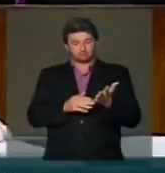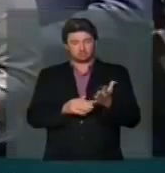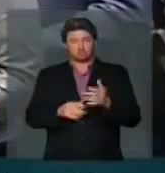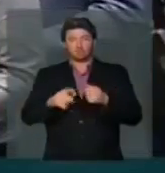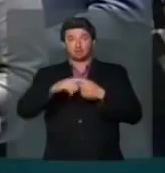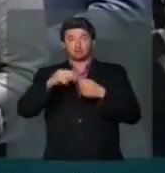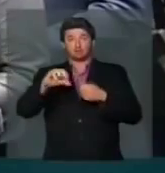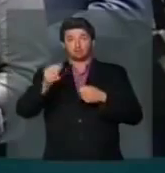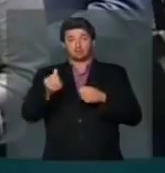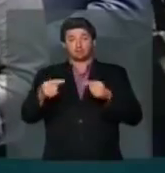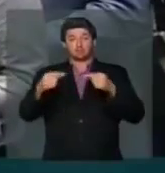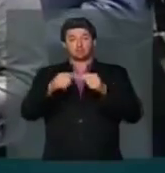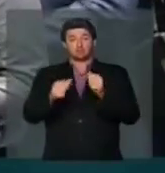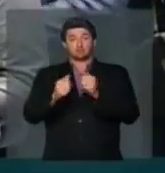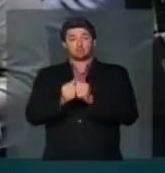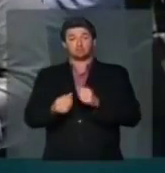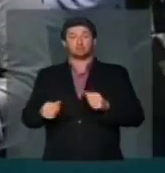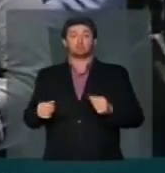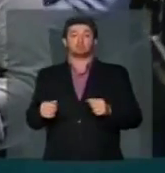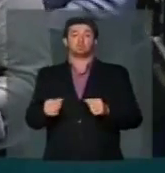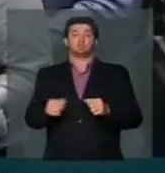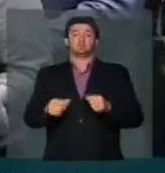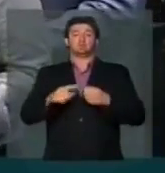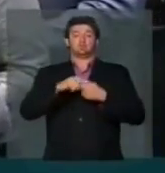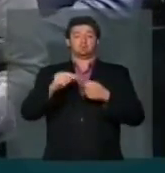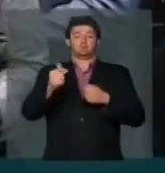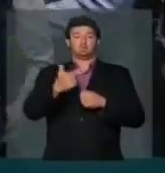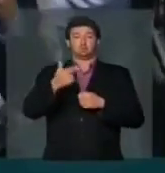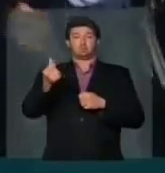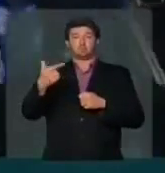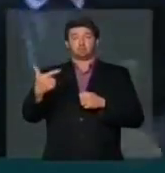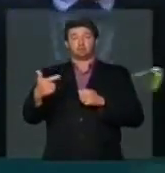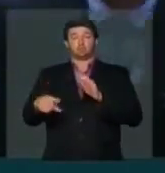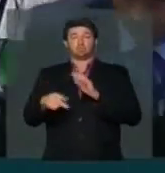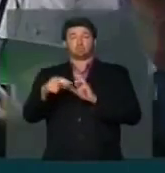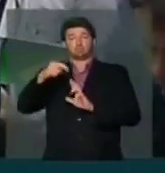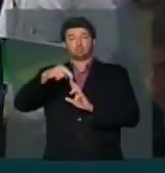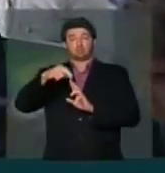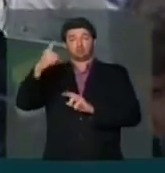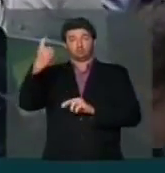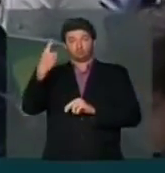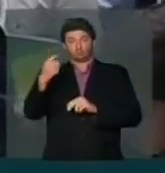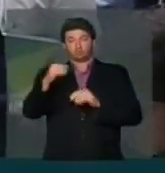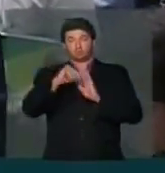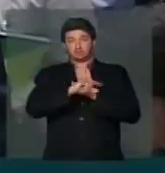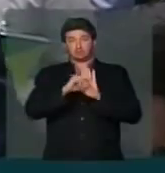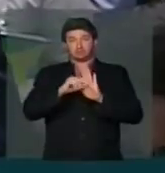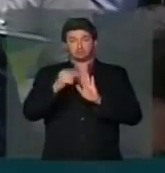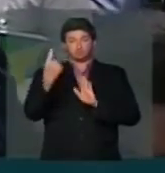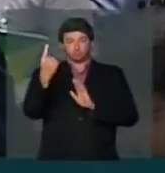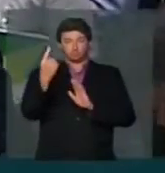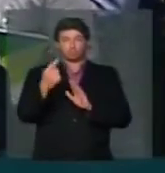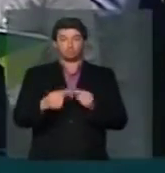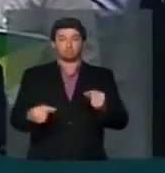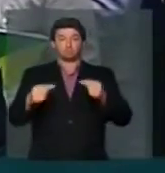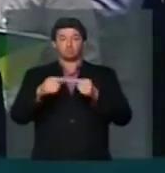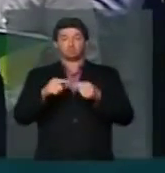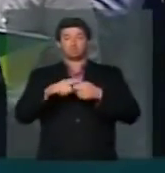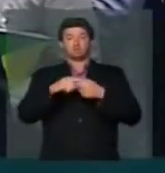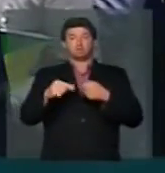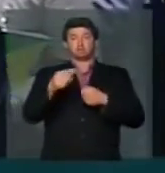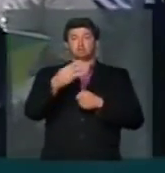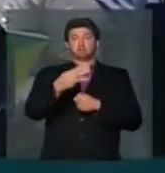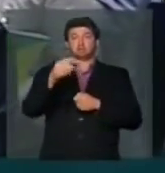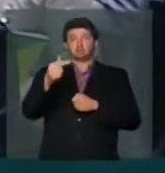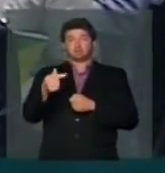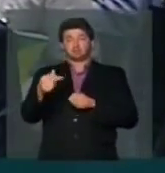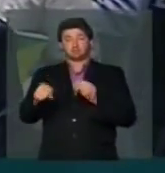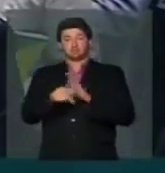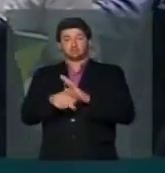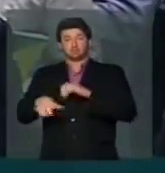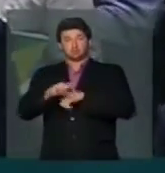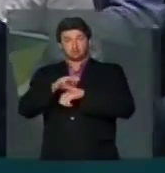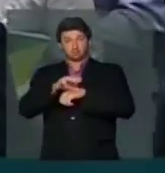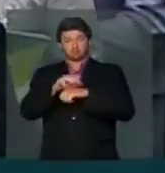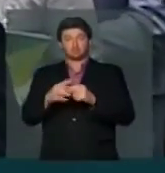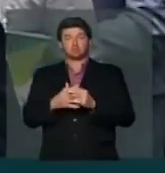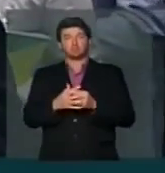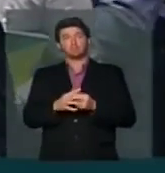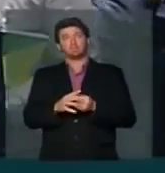voto